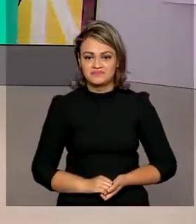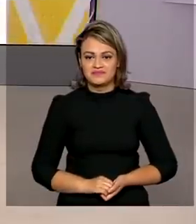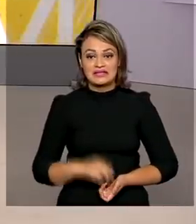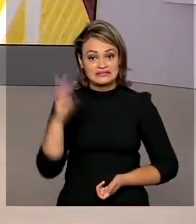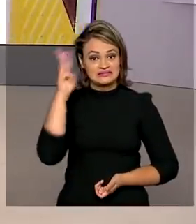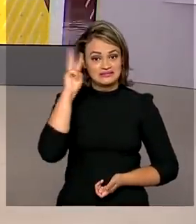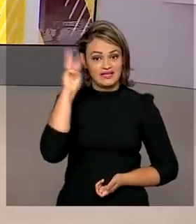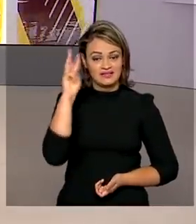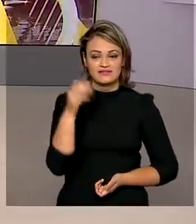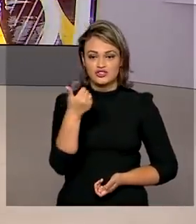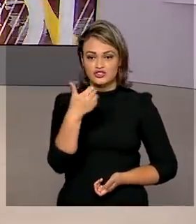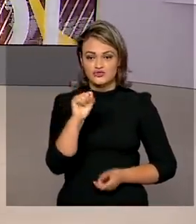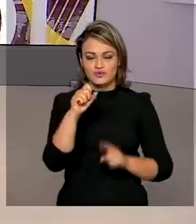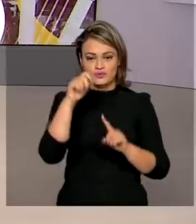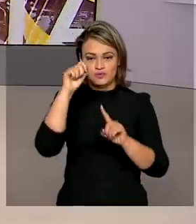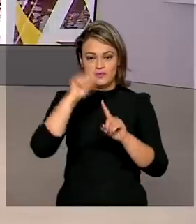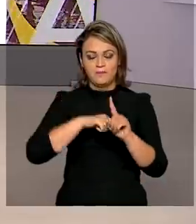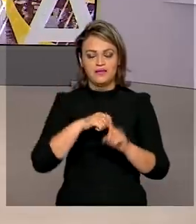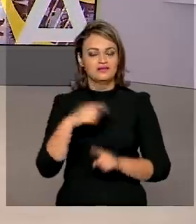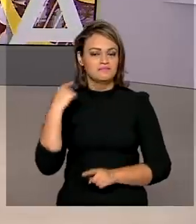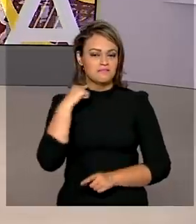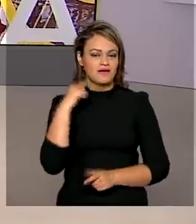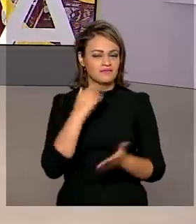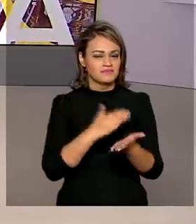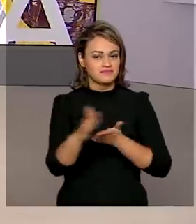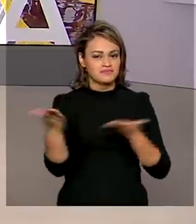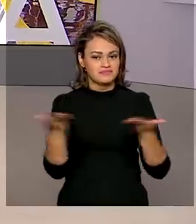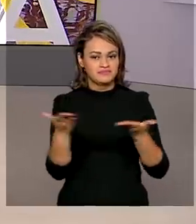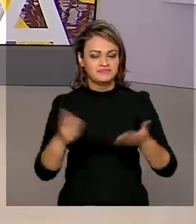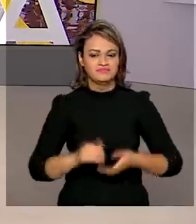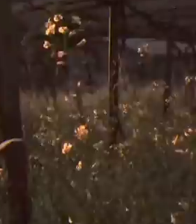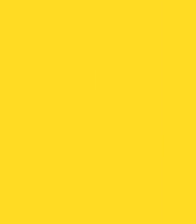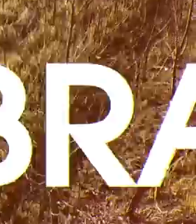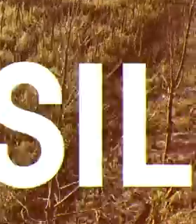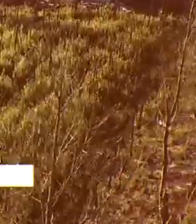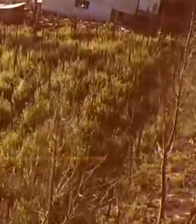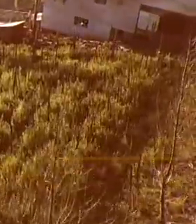Terça-feira, 18 de maio, o Brasil em Dia está no ar.